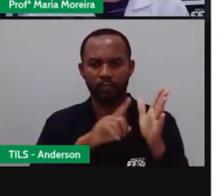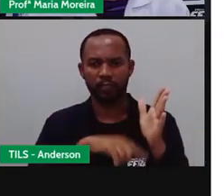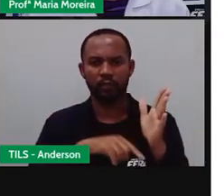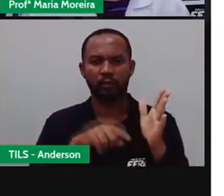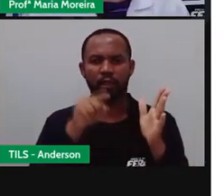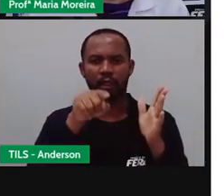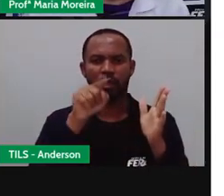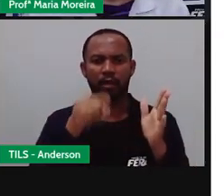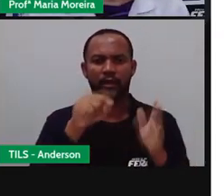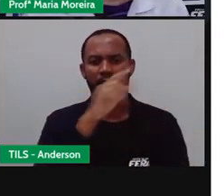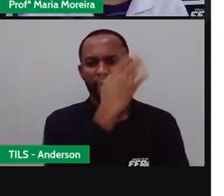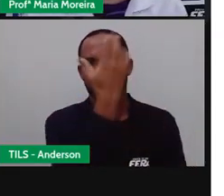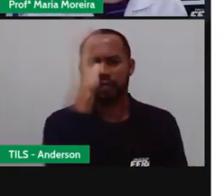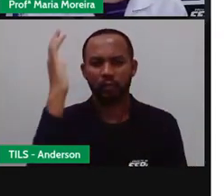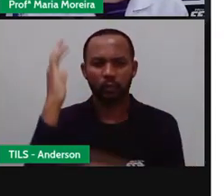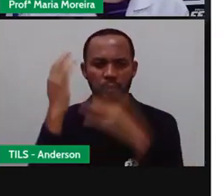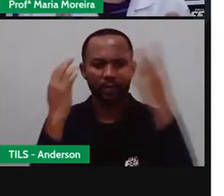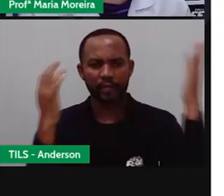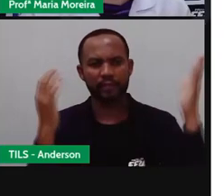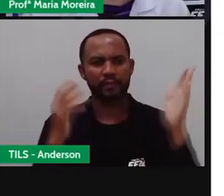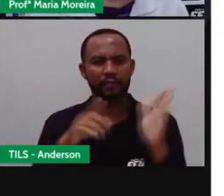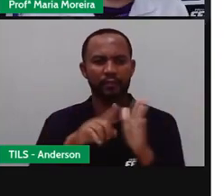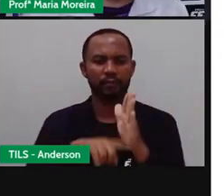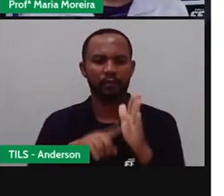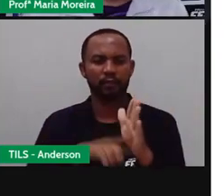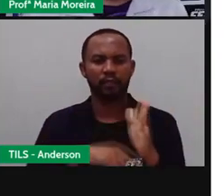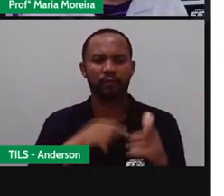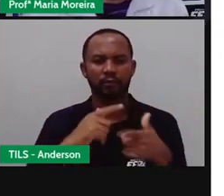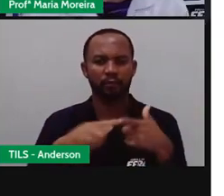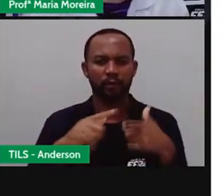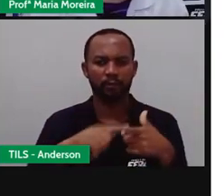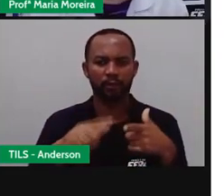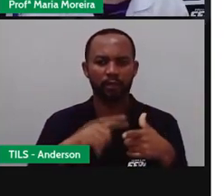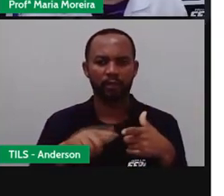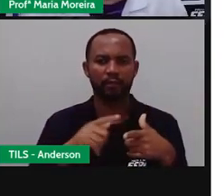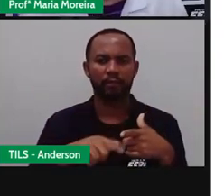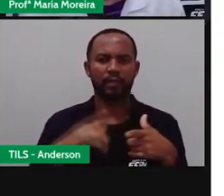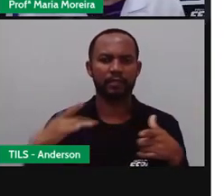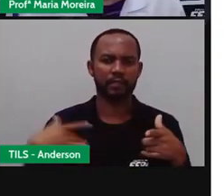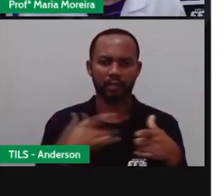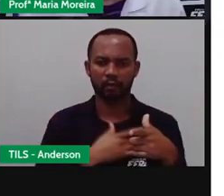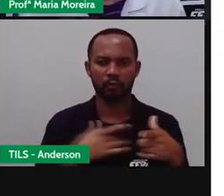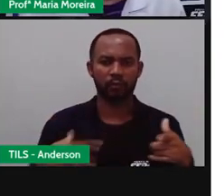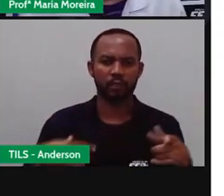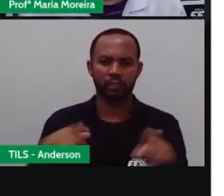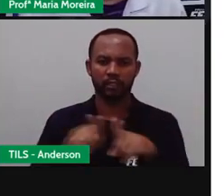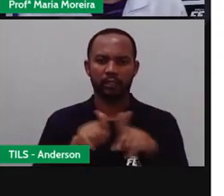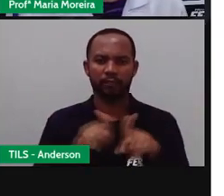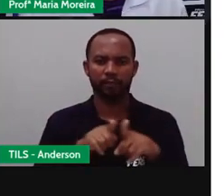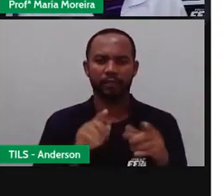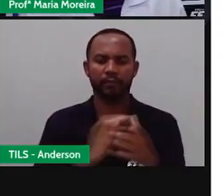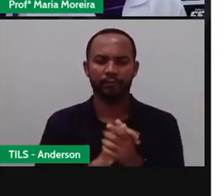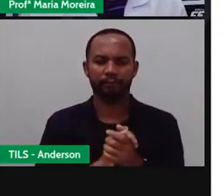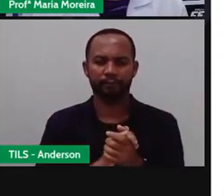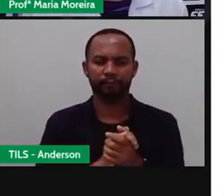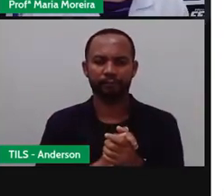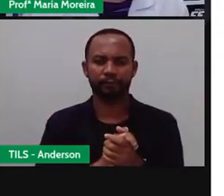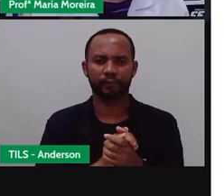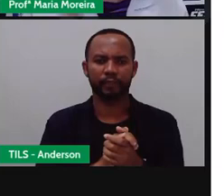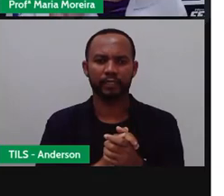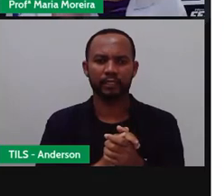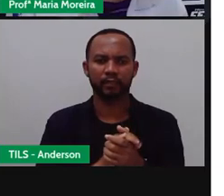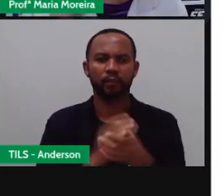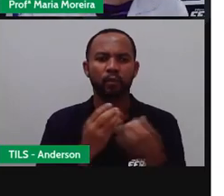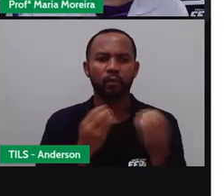natureza Não é isso? E diminuindo os problemas de saúde Que o lixo mal acondicionado traz Bom, com essa